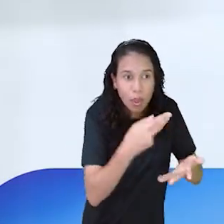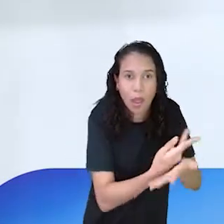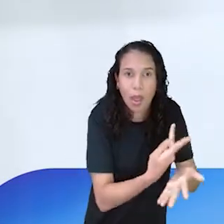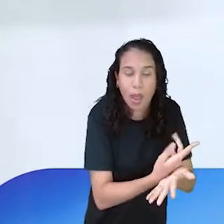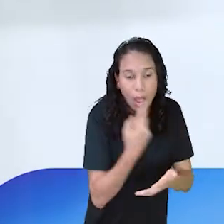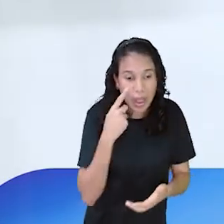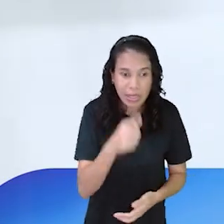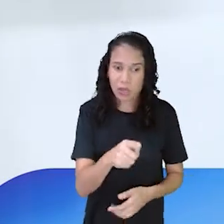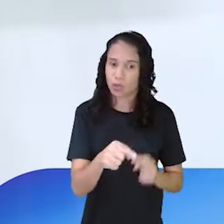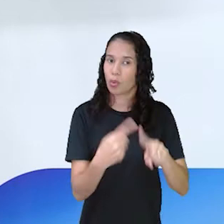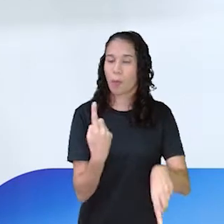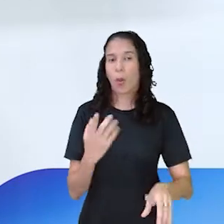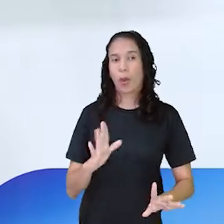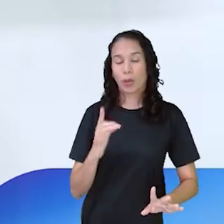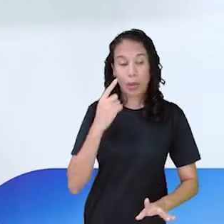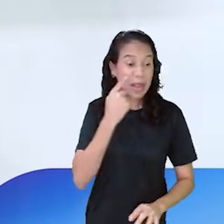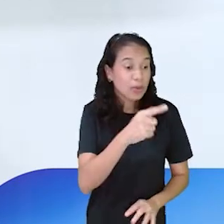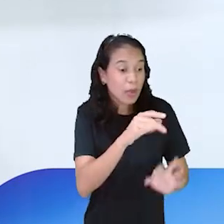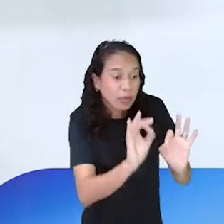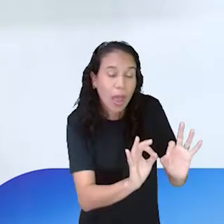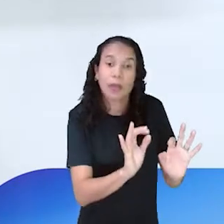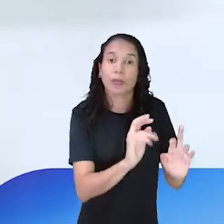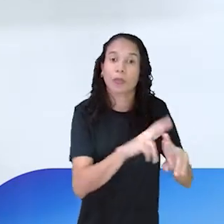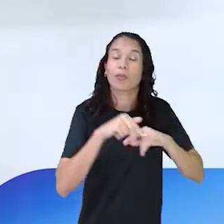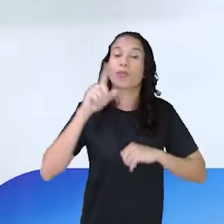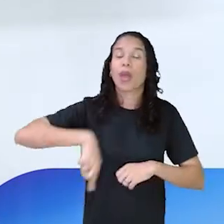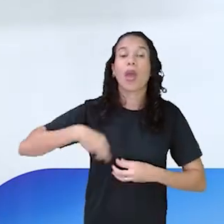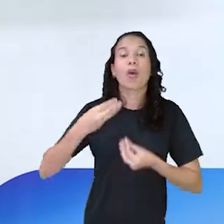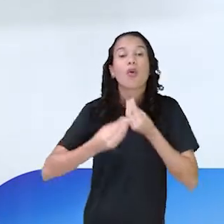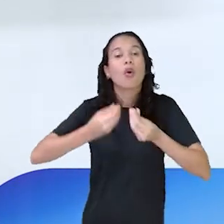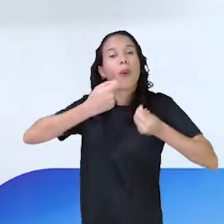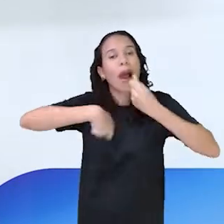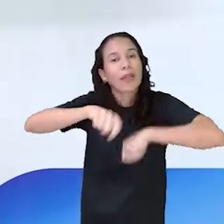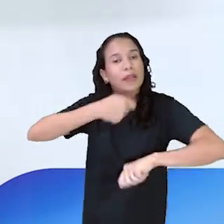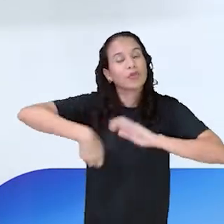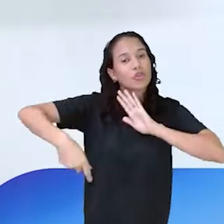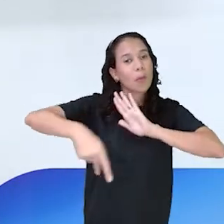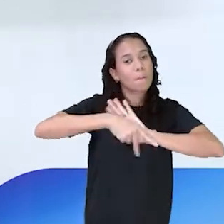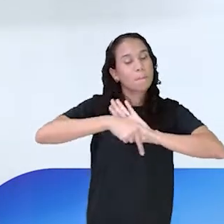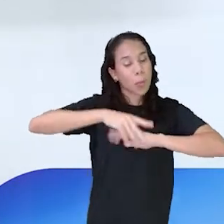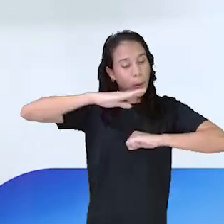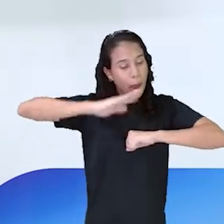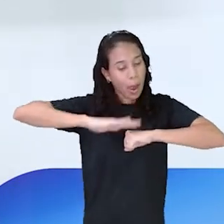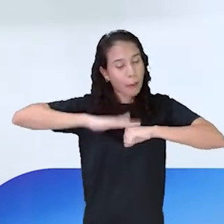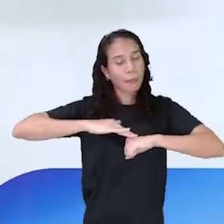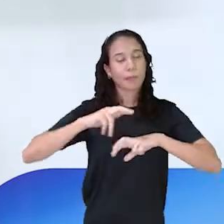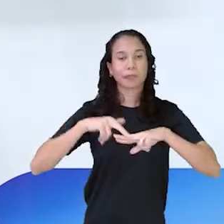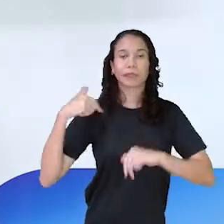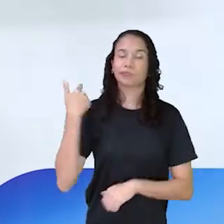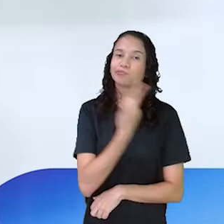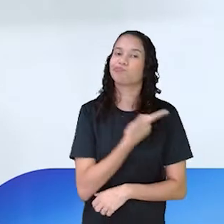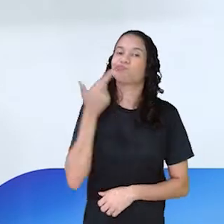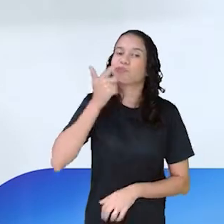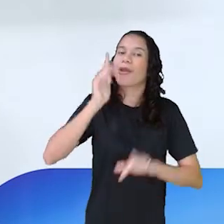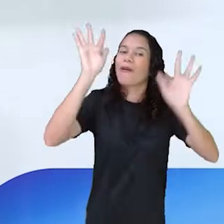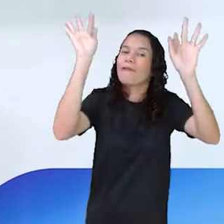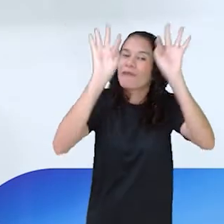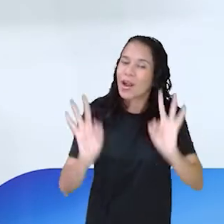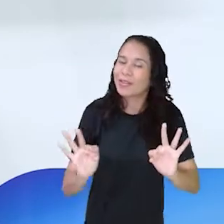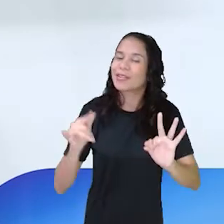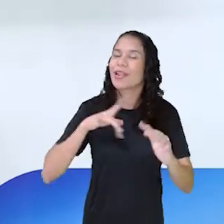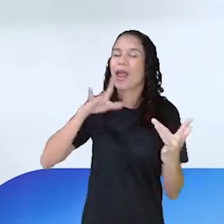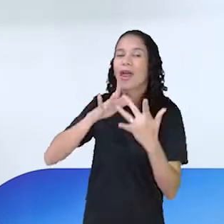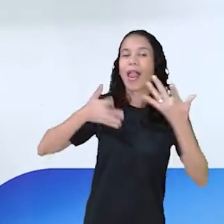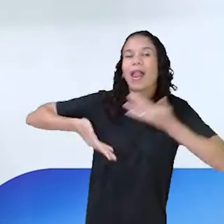isso que eu faço não pode. Então, essa autogestão é importante para que a gente seja feliz, para que a gente